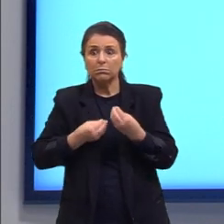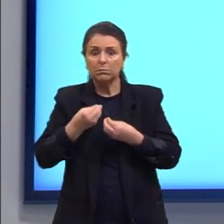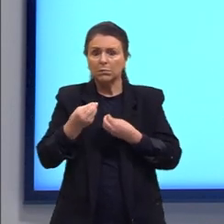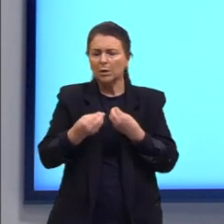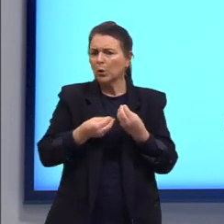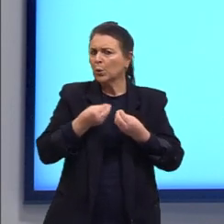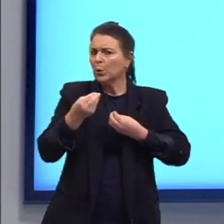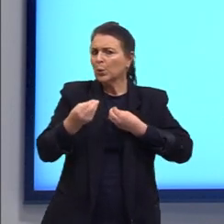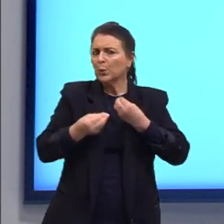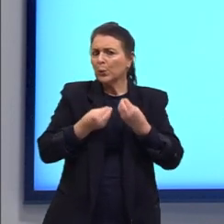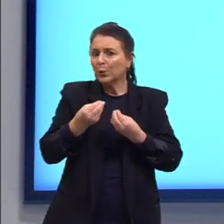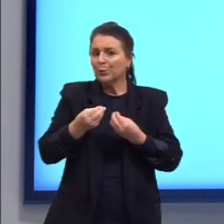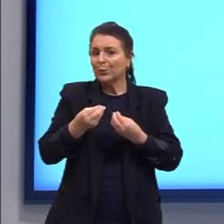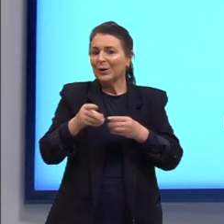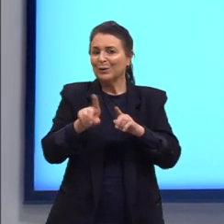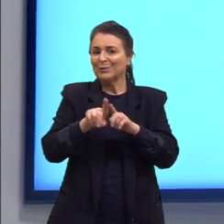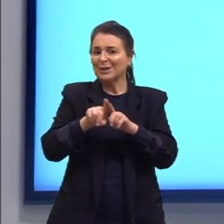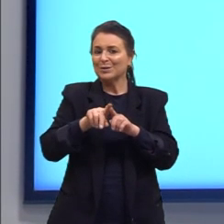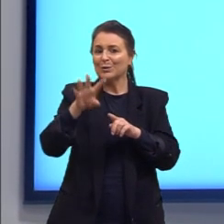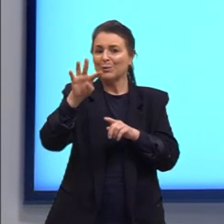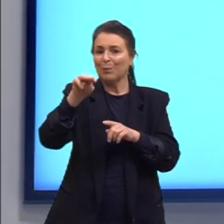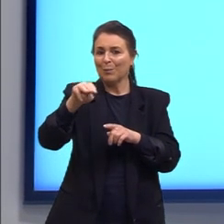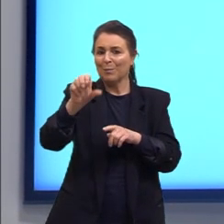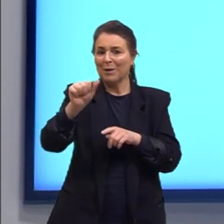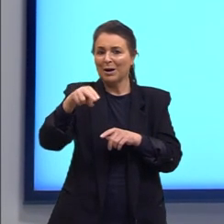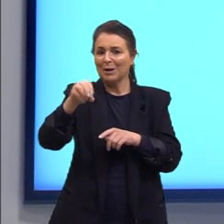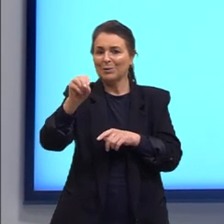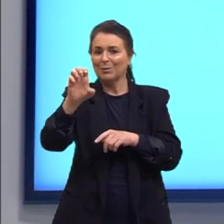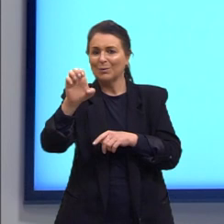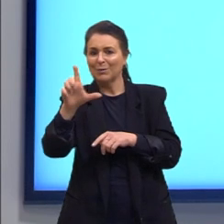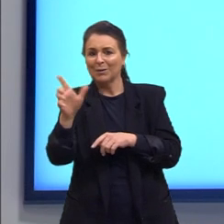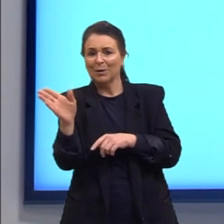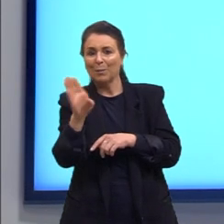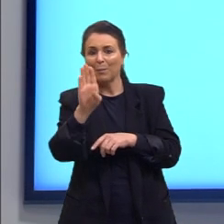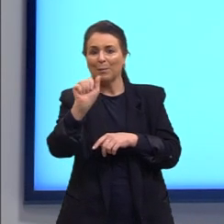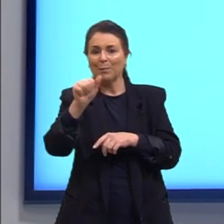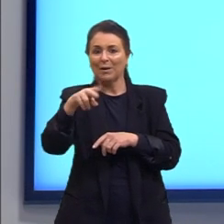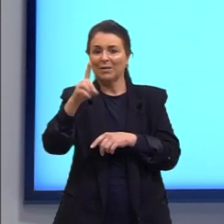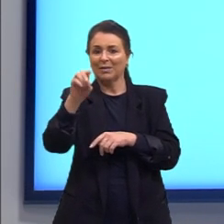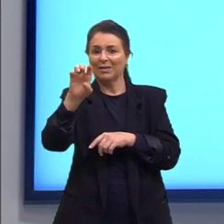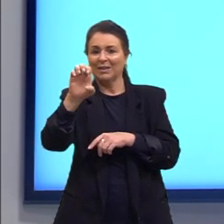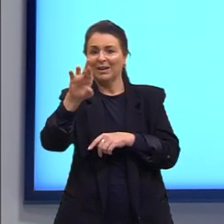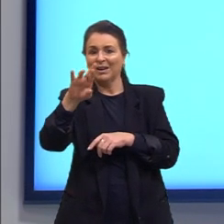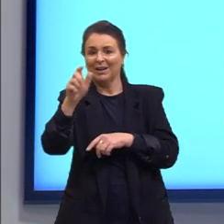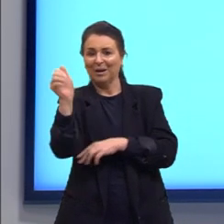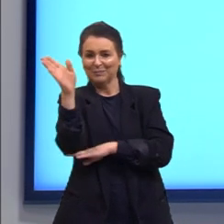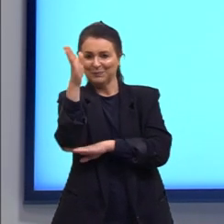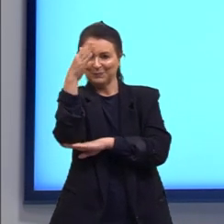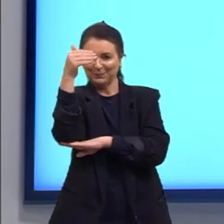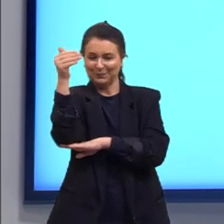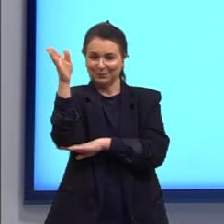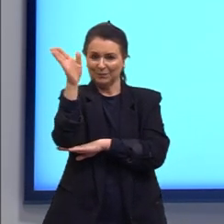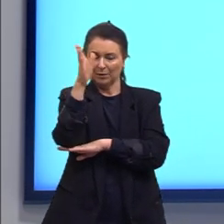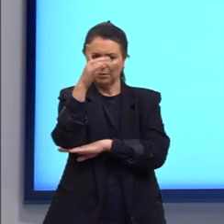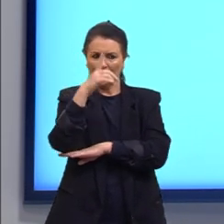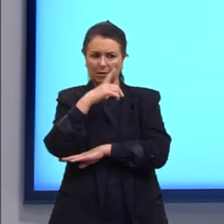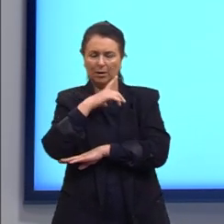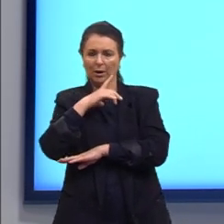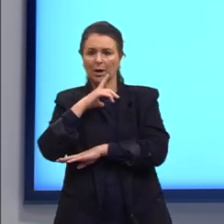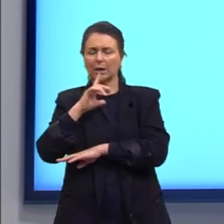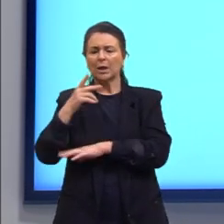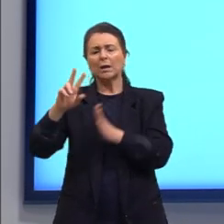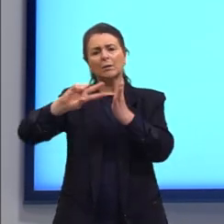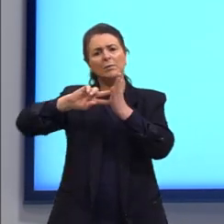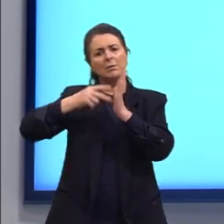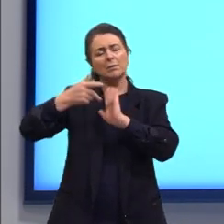Texto aí do Manuel Bandeira. O que nos pede a questão? No poema de Manuel Bandeira, há uma ressignificação